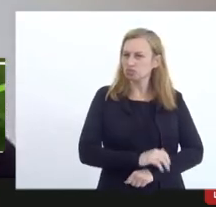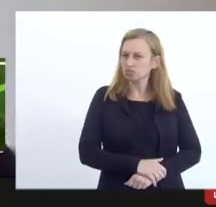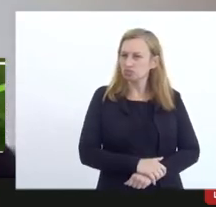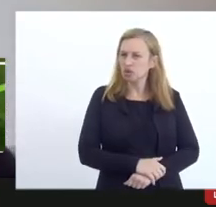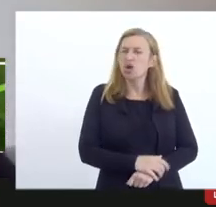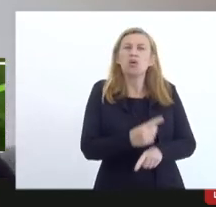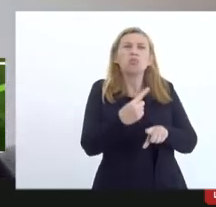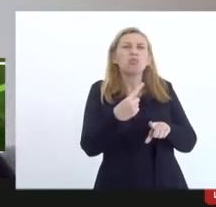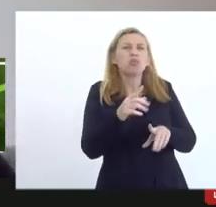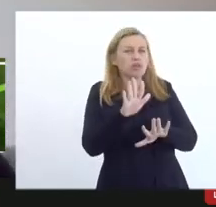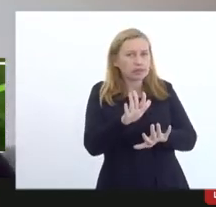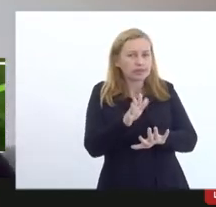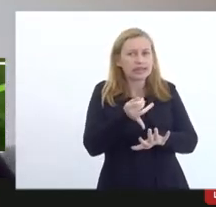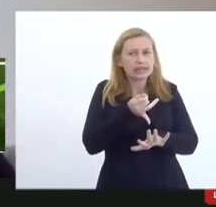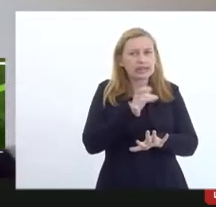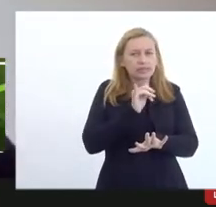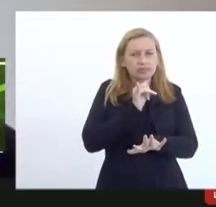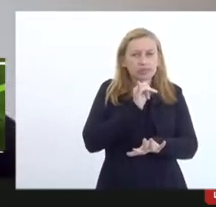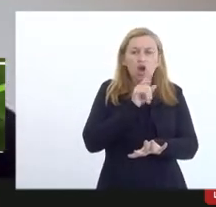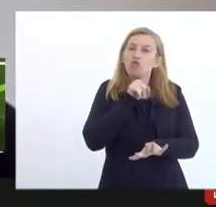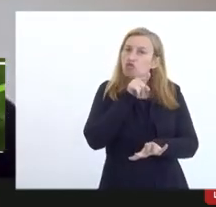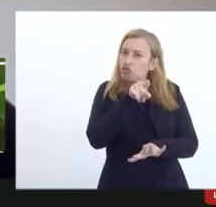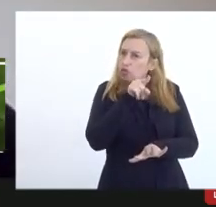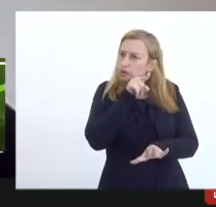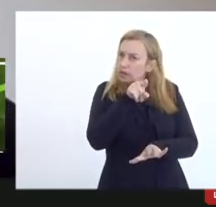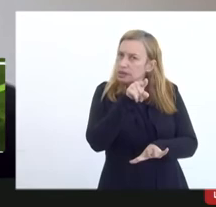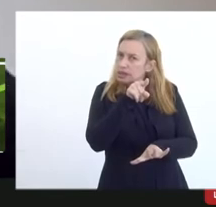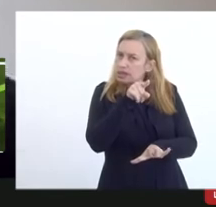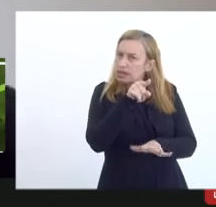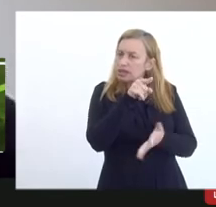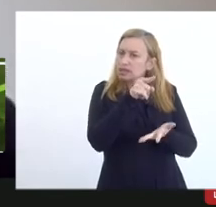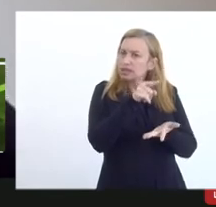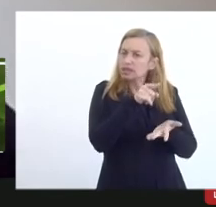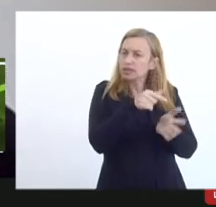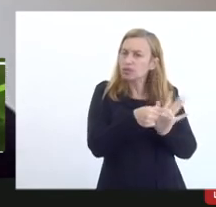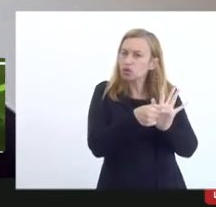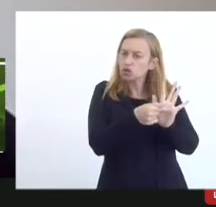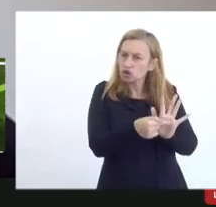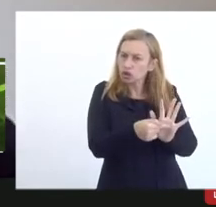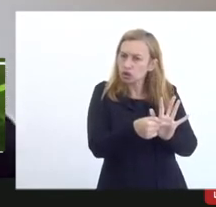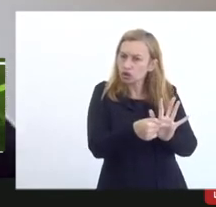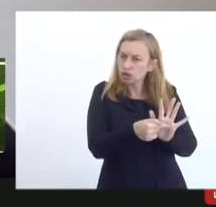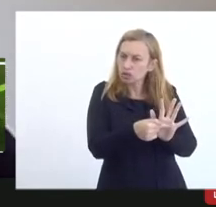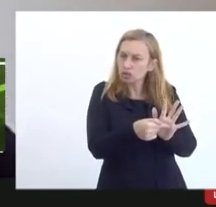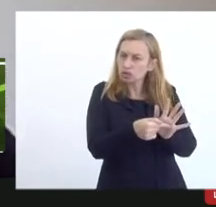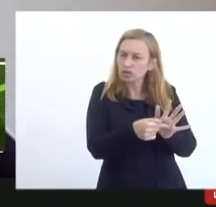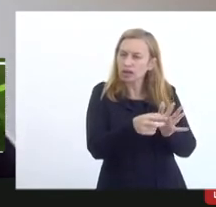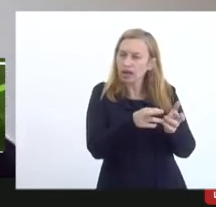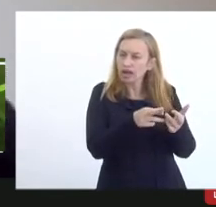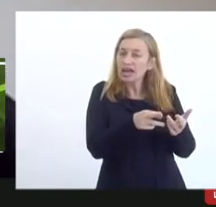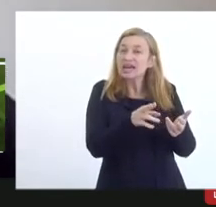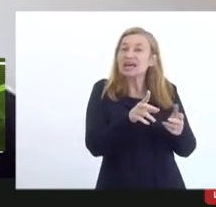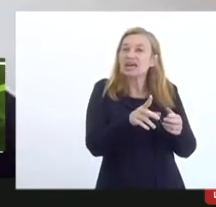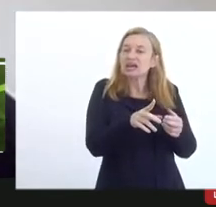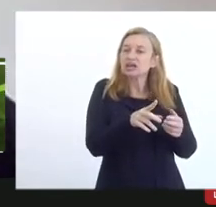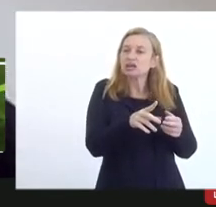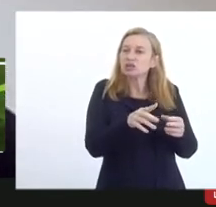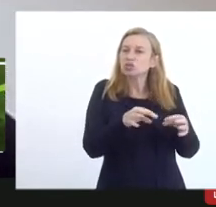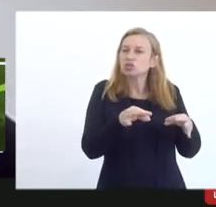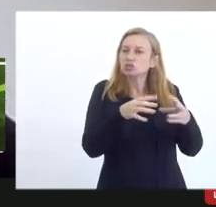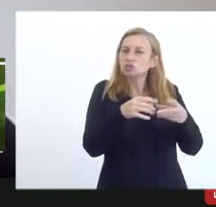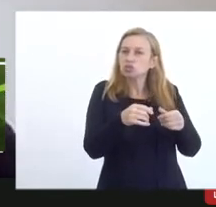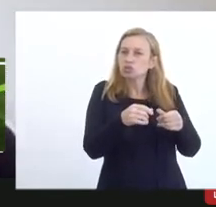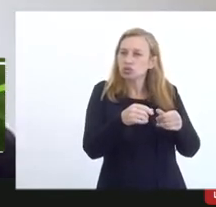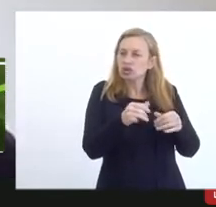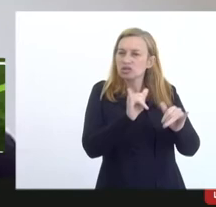você que está prestando contas ser responsável exatamente para informar